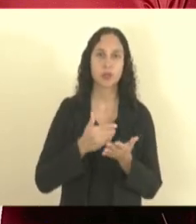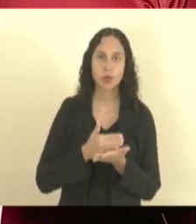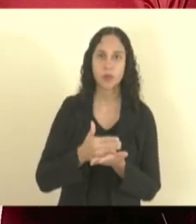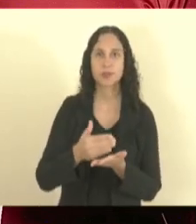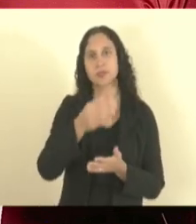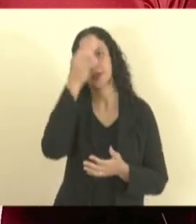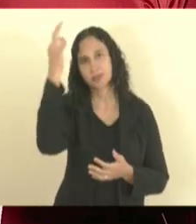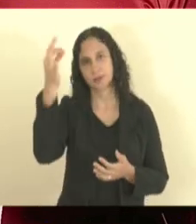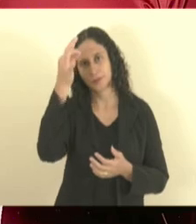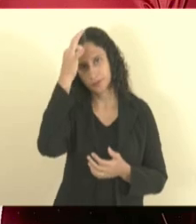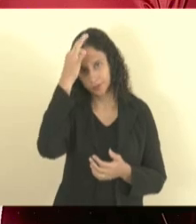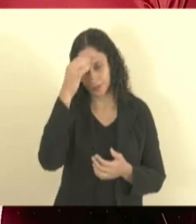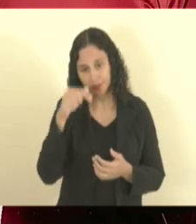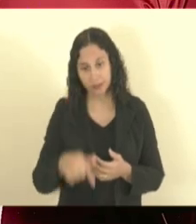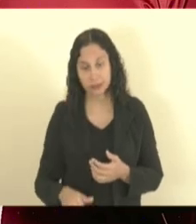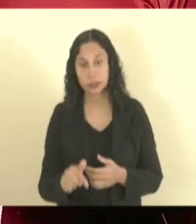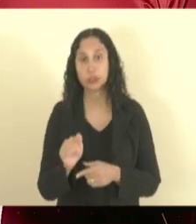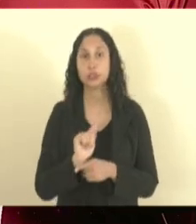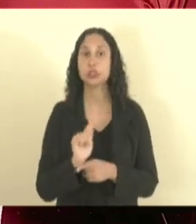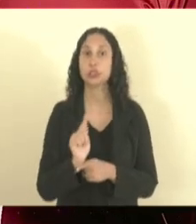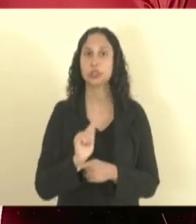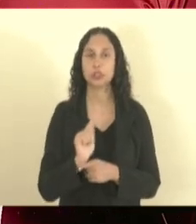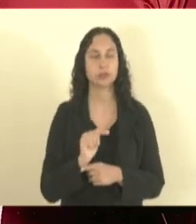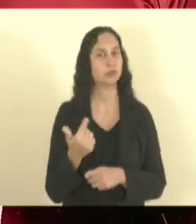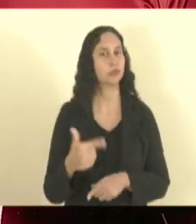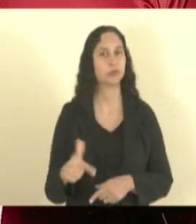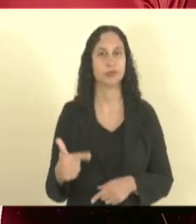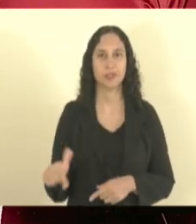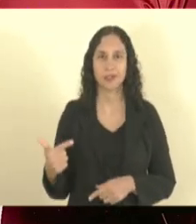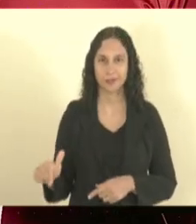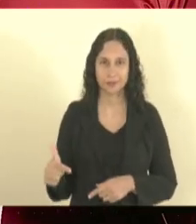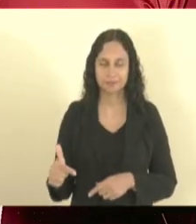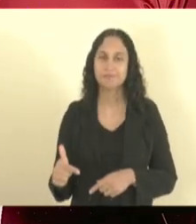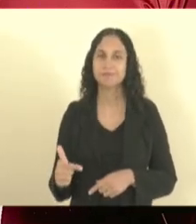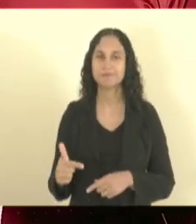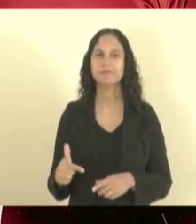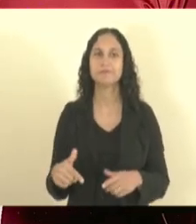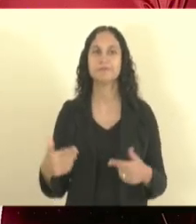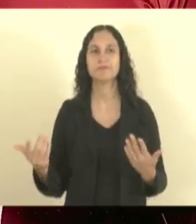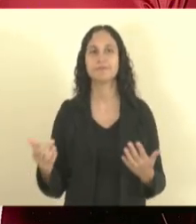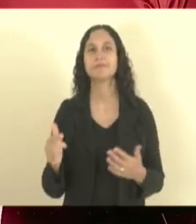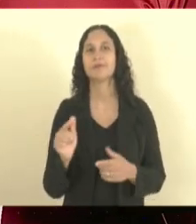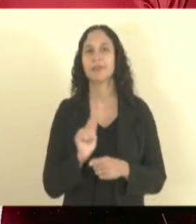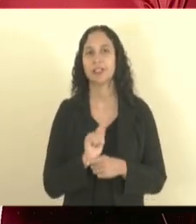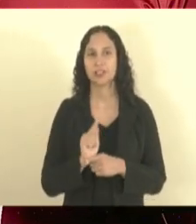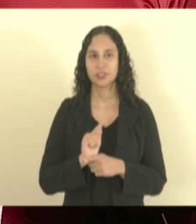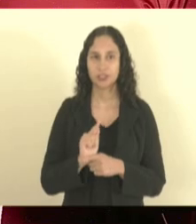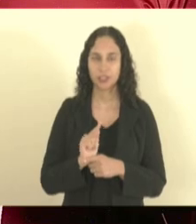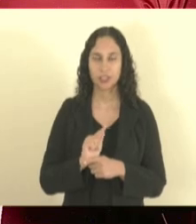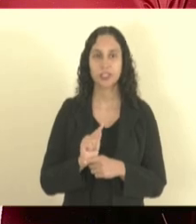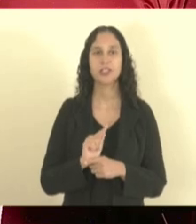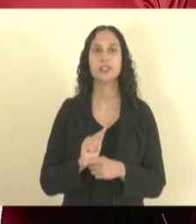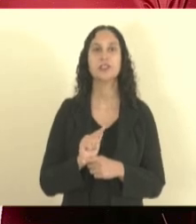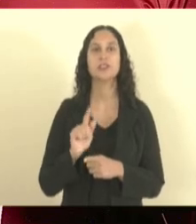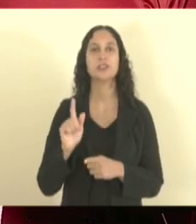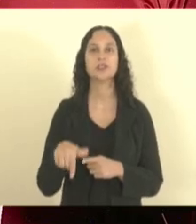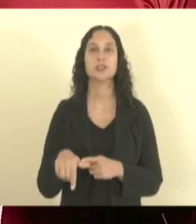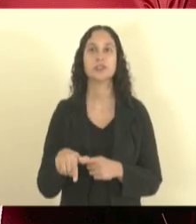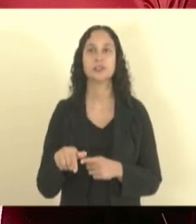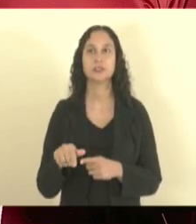nós não tínhamos uma gerência aqui. Nossa gerência mesmo com a gente com a super, nossa gerência do